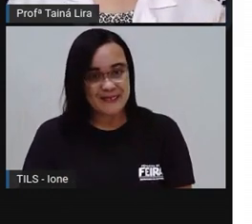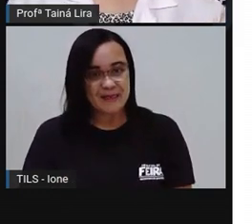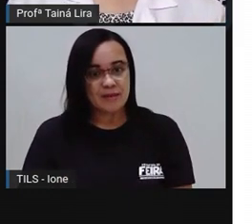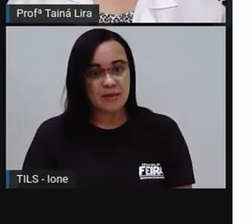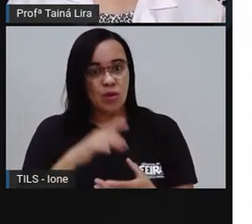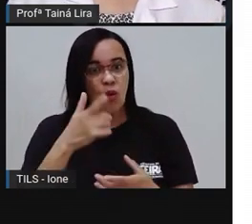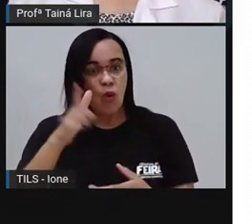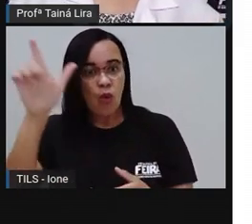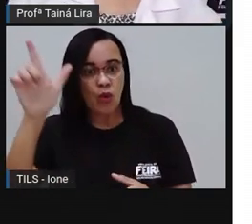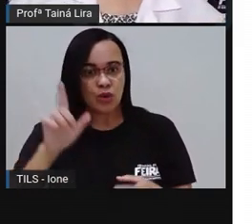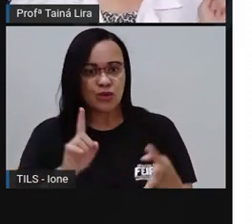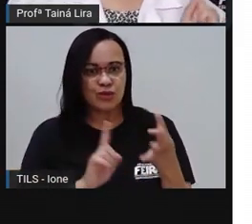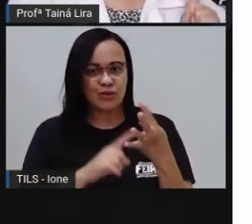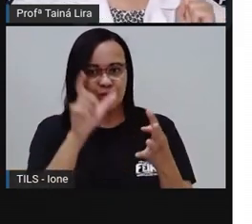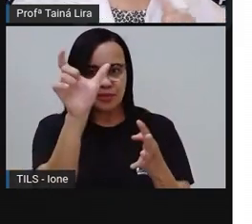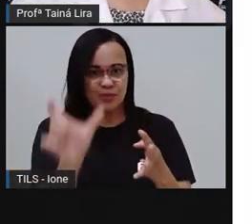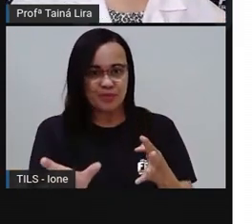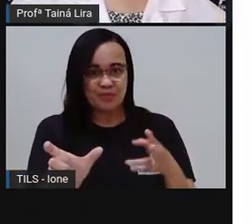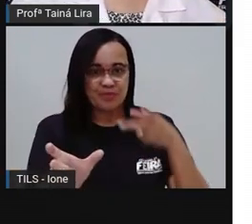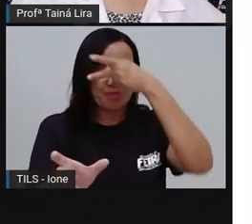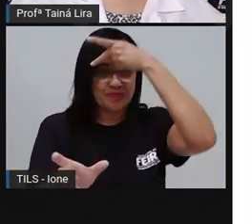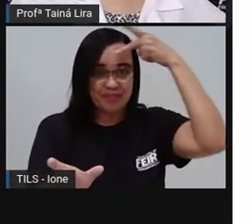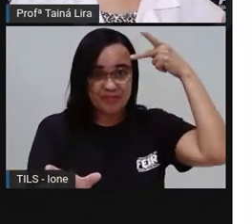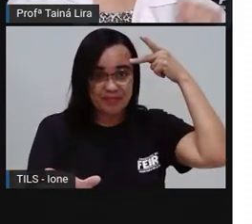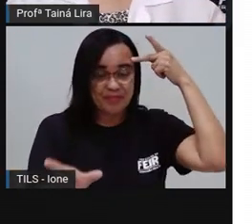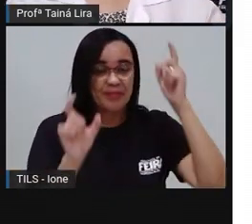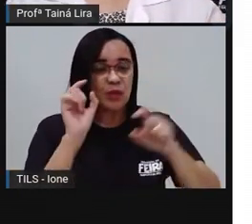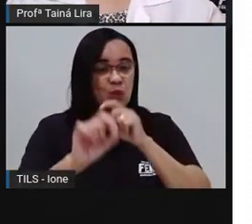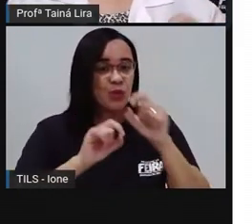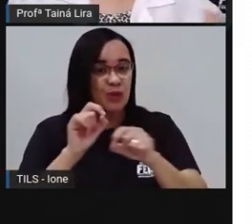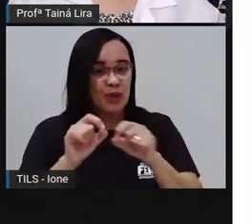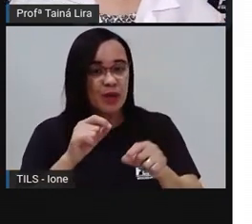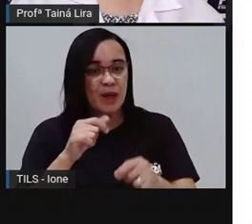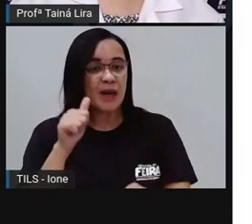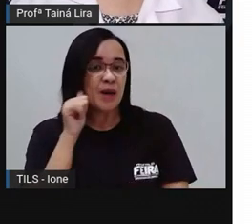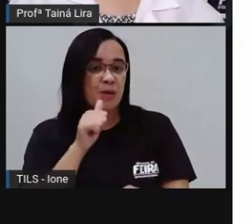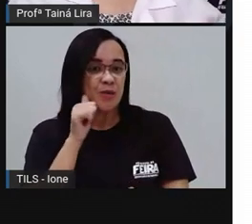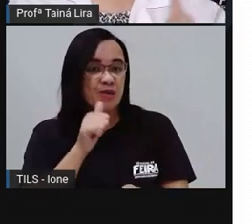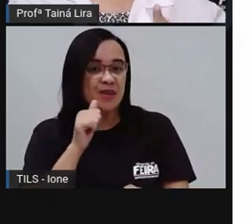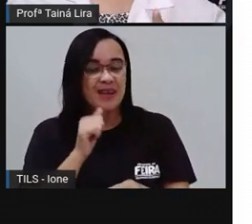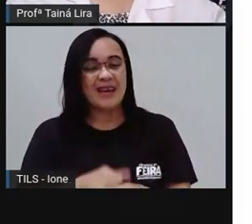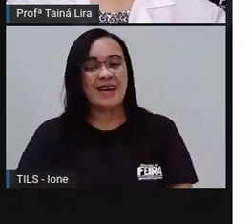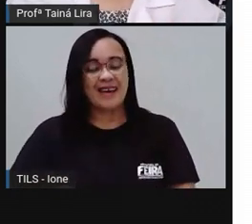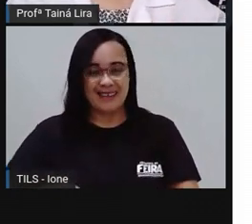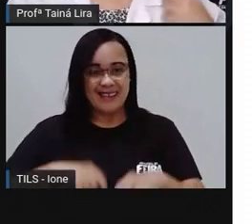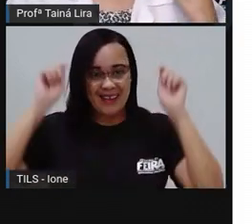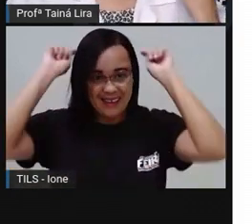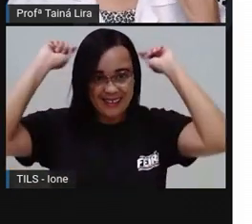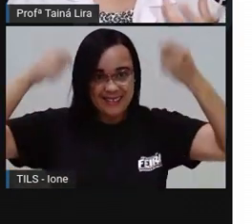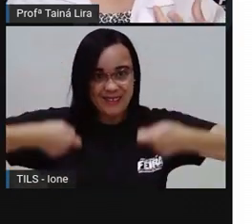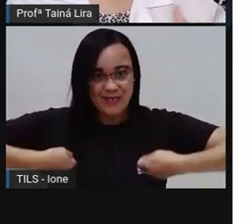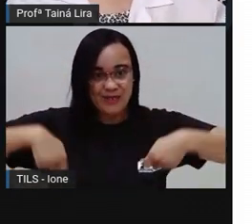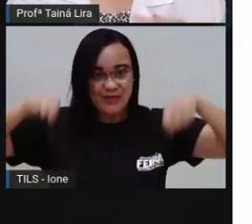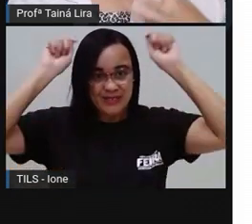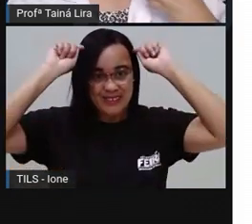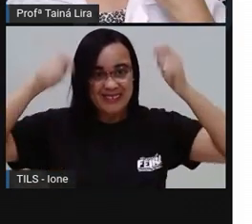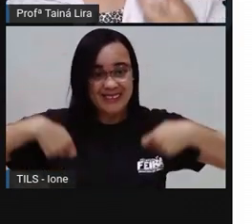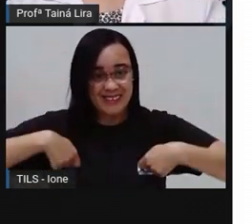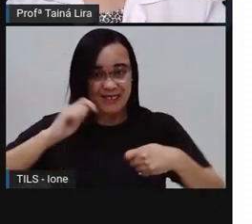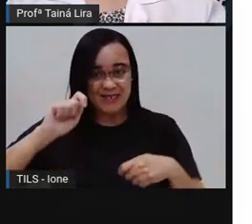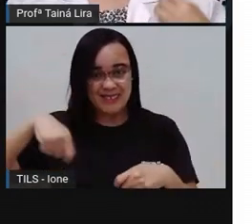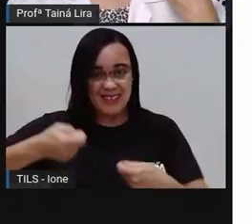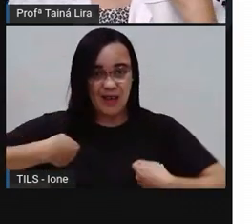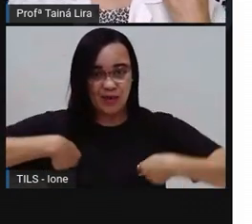um outro que a própria trouxe, olha lá, Xuxa! Beijinho, beijinho e tchau, tchau! Ó, é uma marca aí da